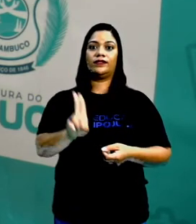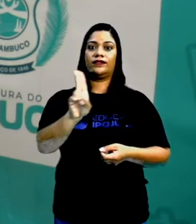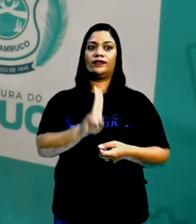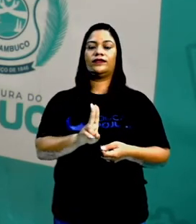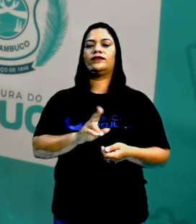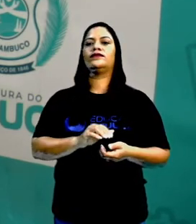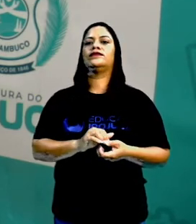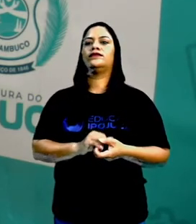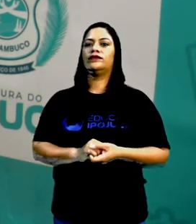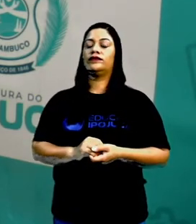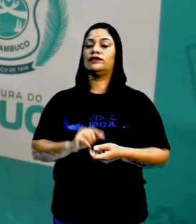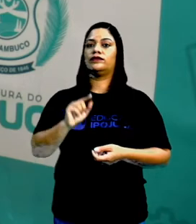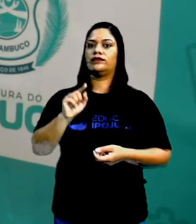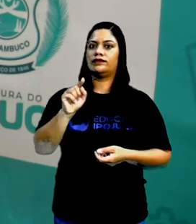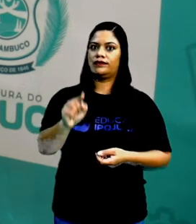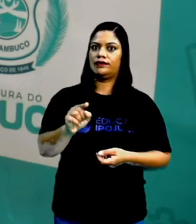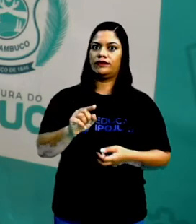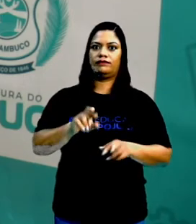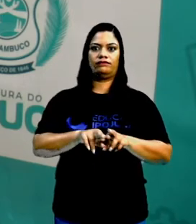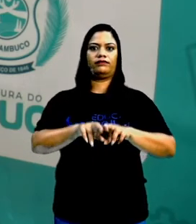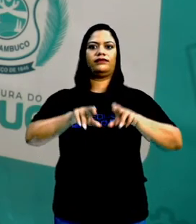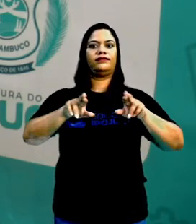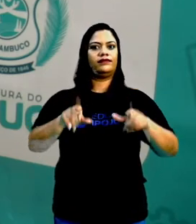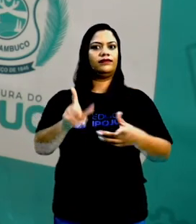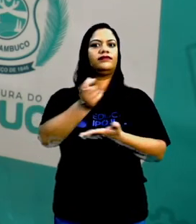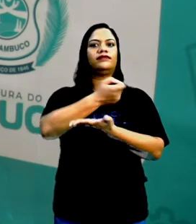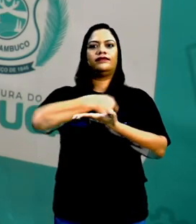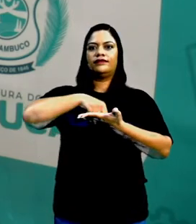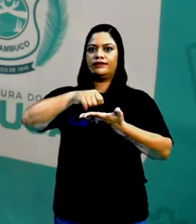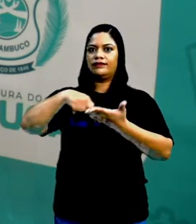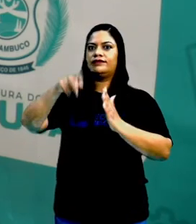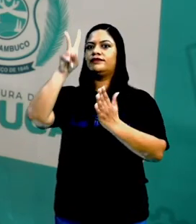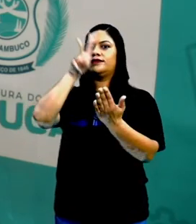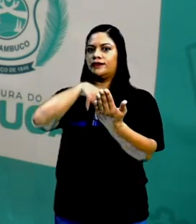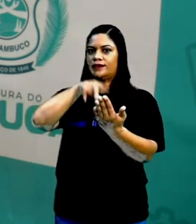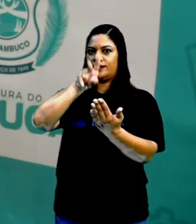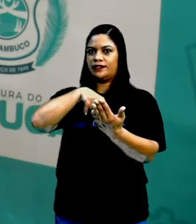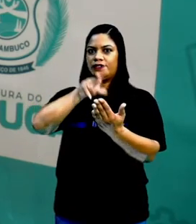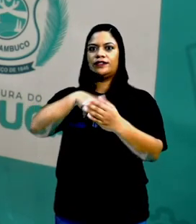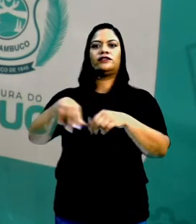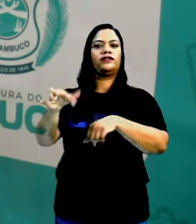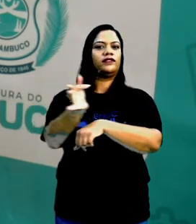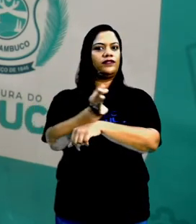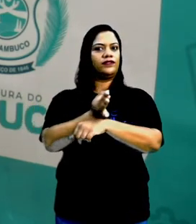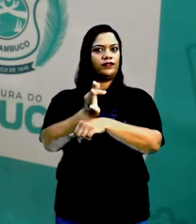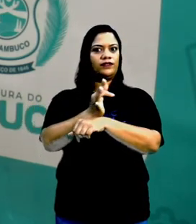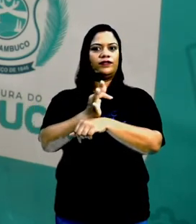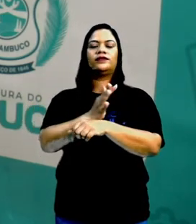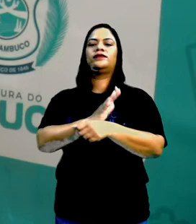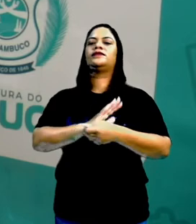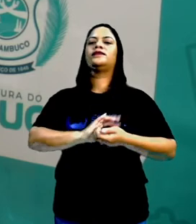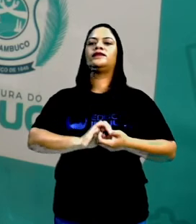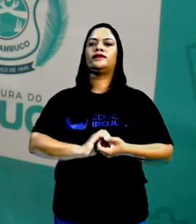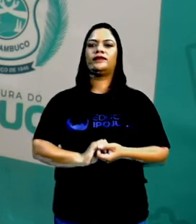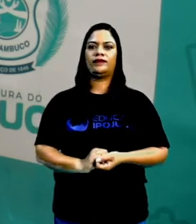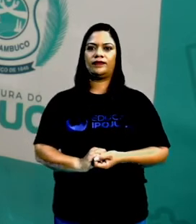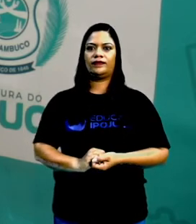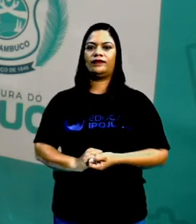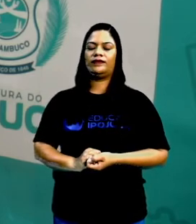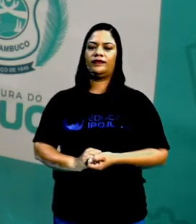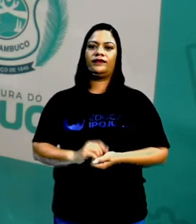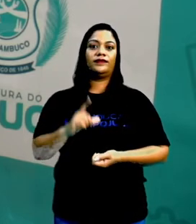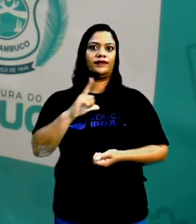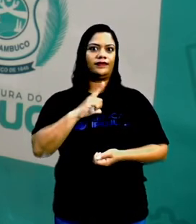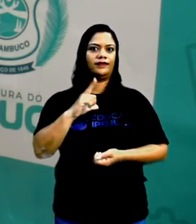senhor Ou uma autoridade Vossa excelência Usa um texto Mais E a gente vai Tendo